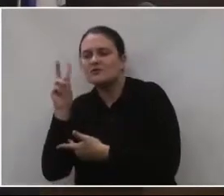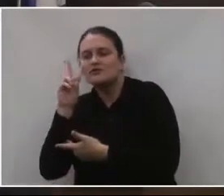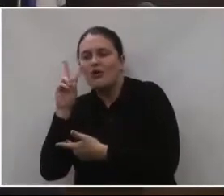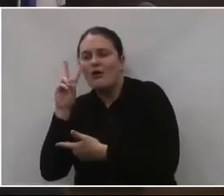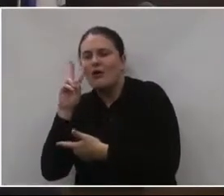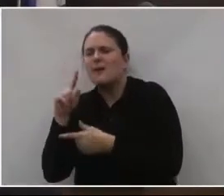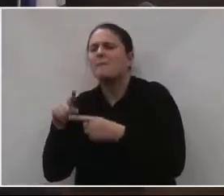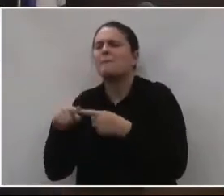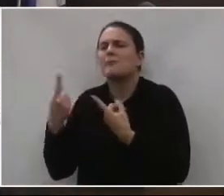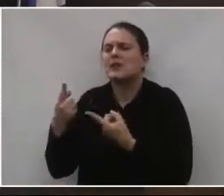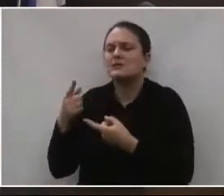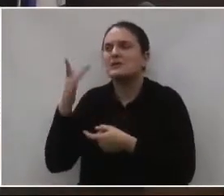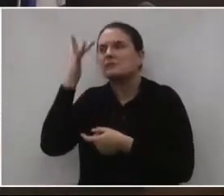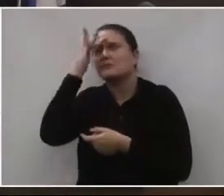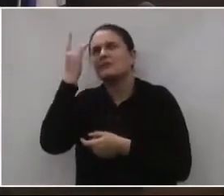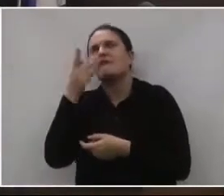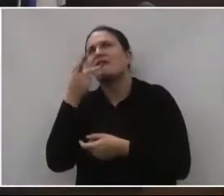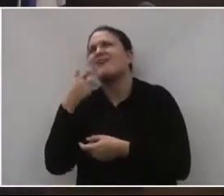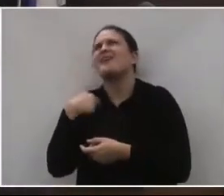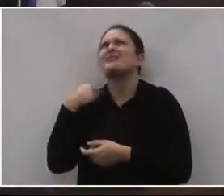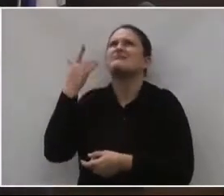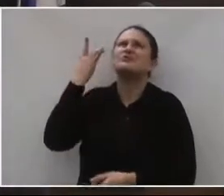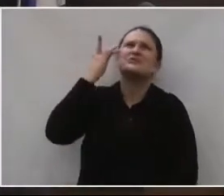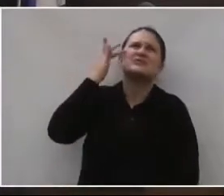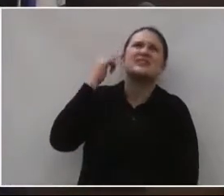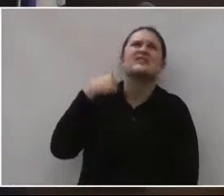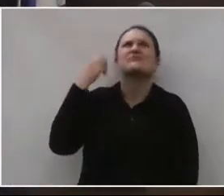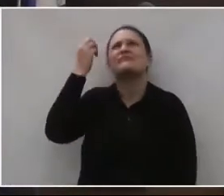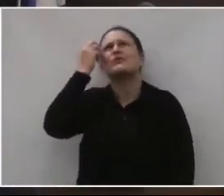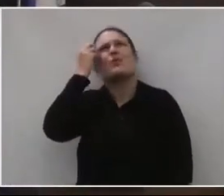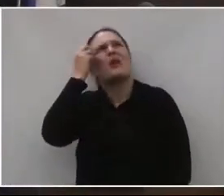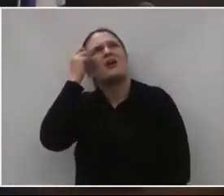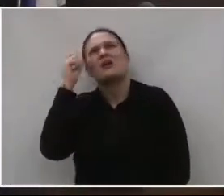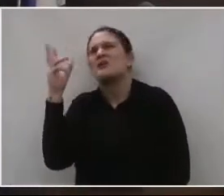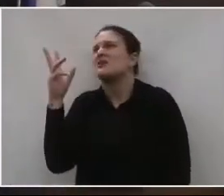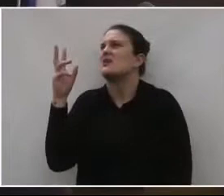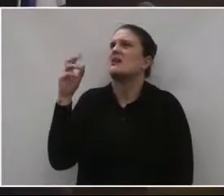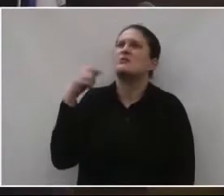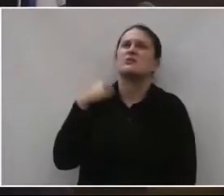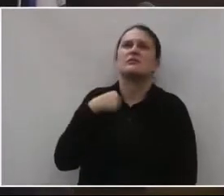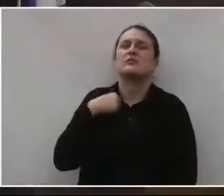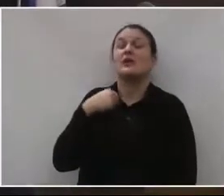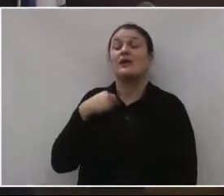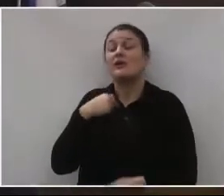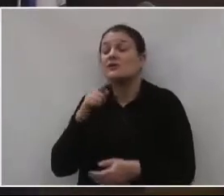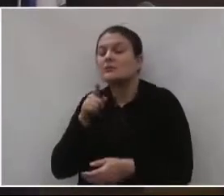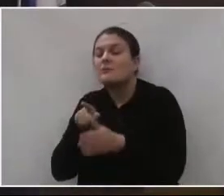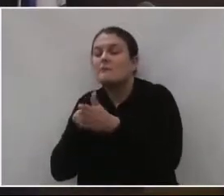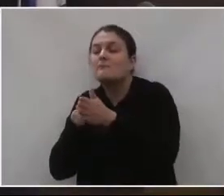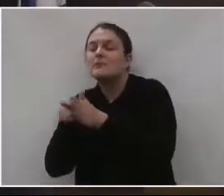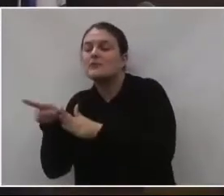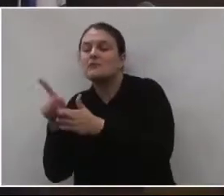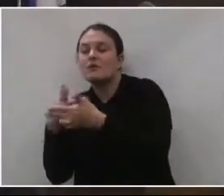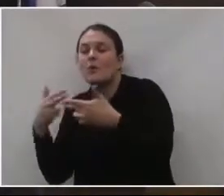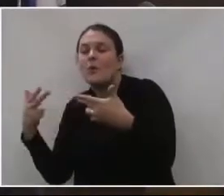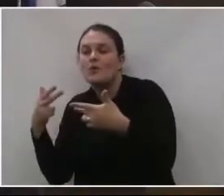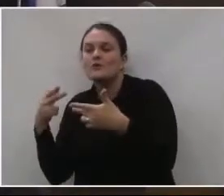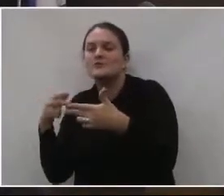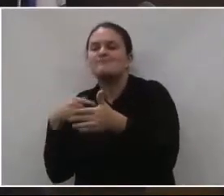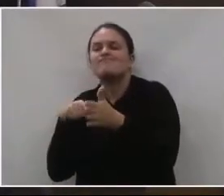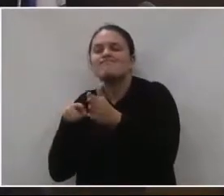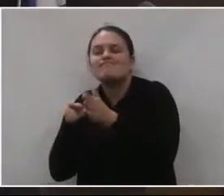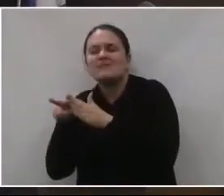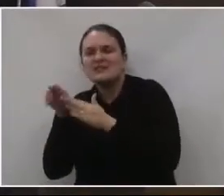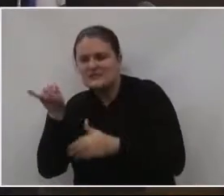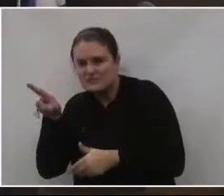Ah, mas a pessoa dizia, eu não sei, eu não lembro, aí eu deixava em aberto, né?